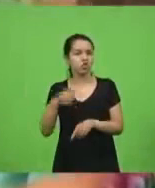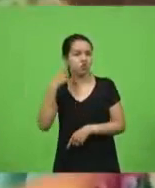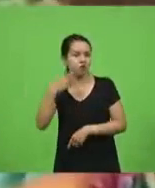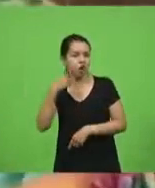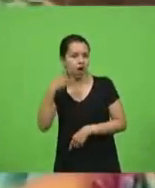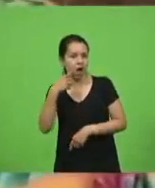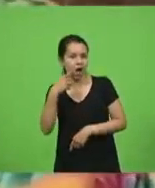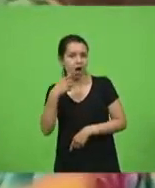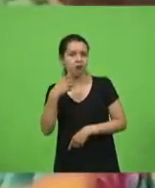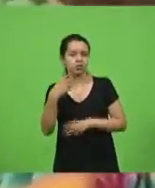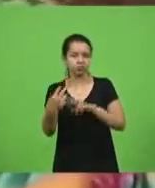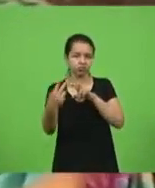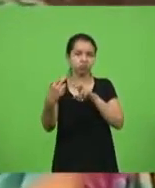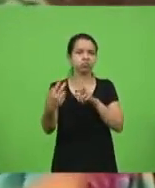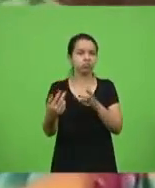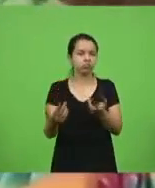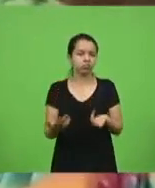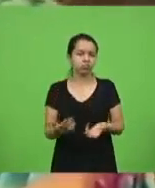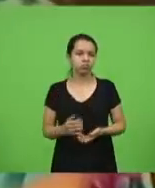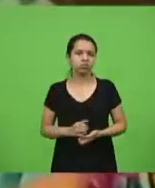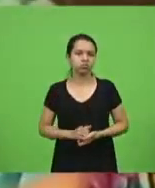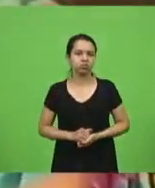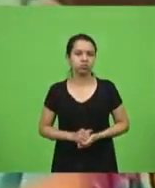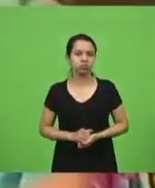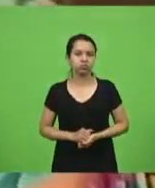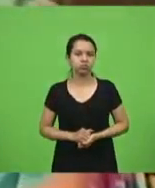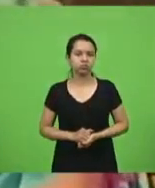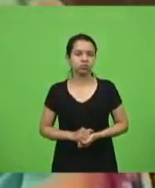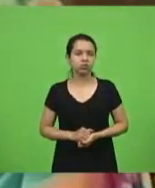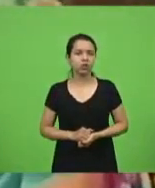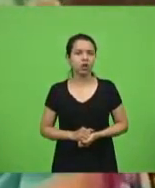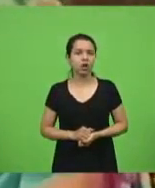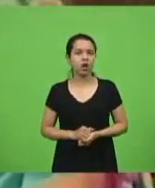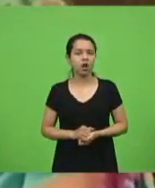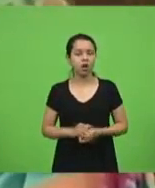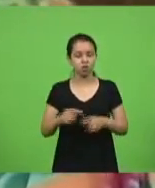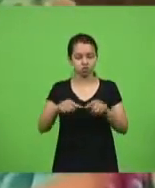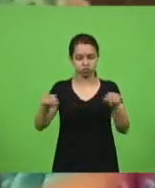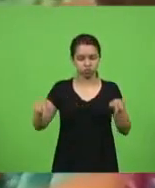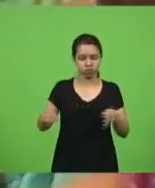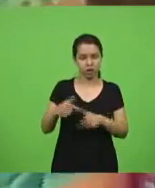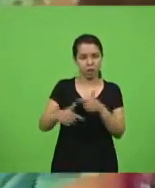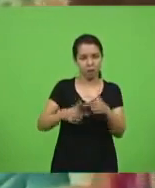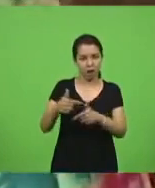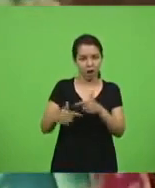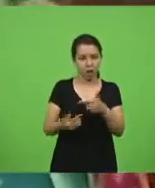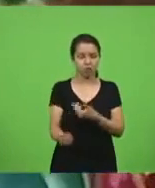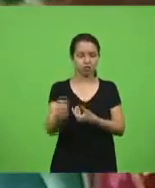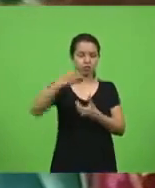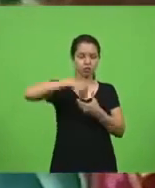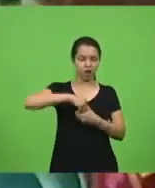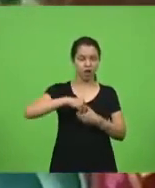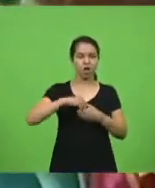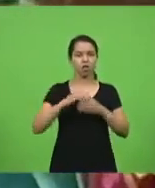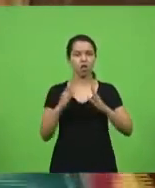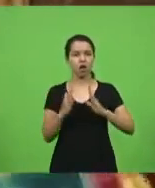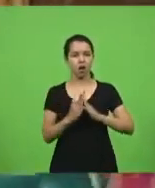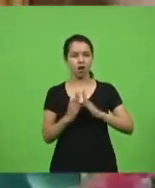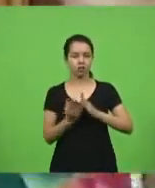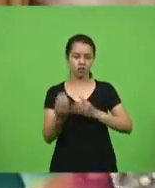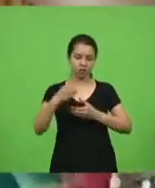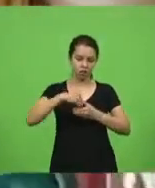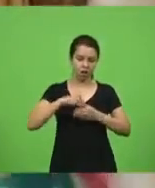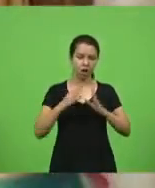é o olho no olho, né? Os escritórios irão para dentro das nossas casas e as casas serão cada vez mais